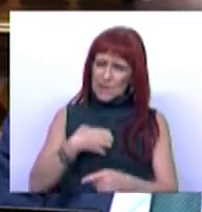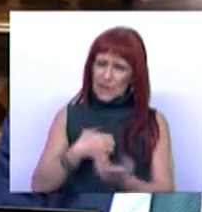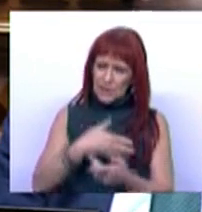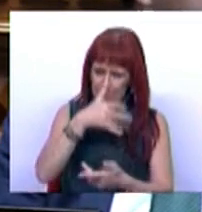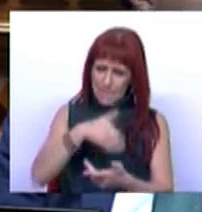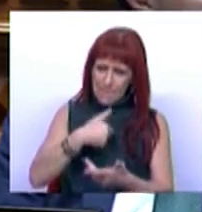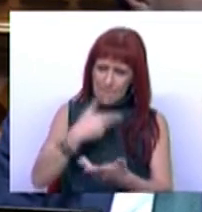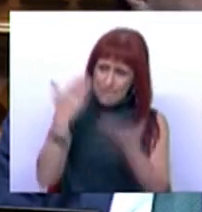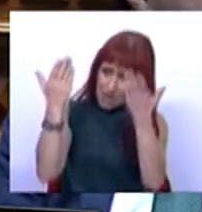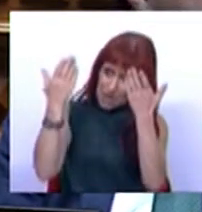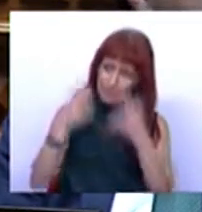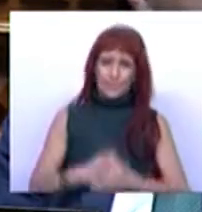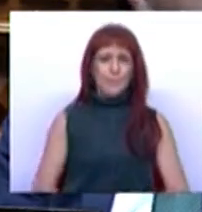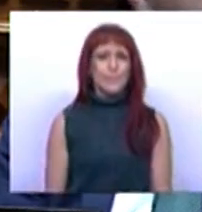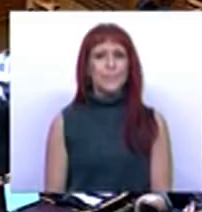condolências.